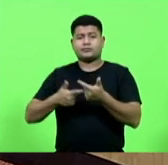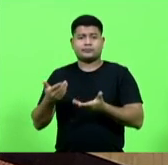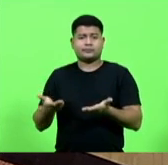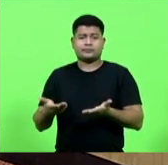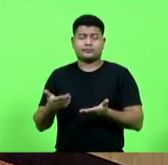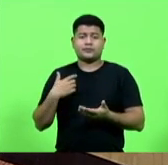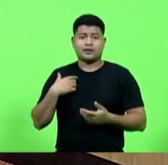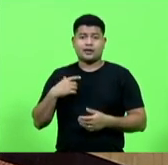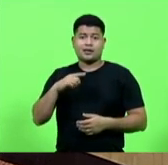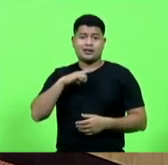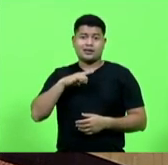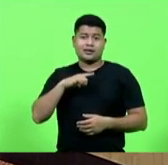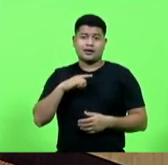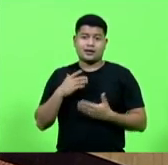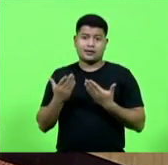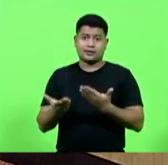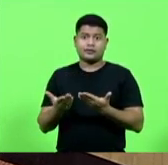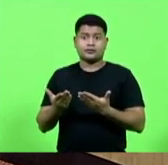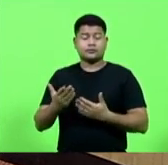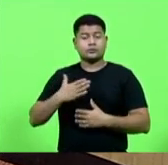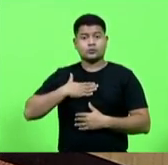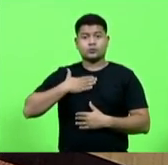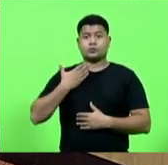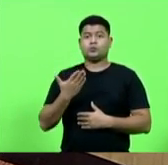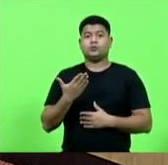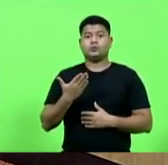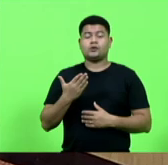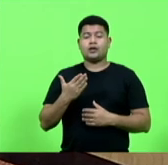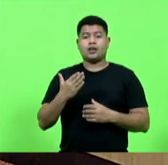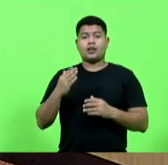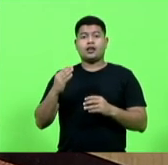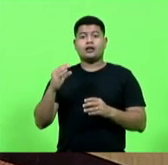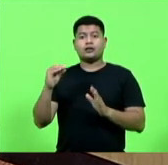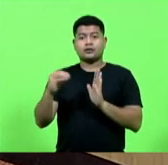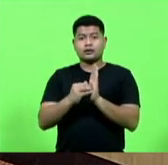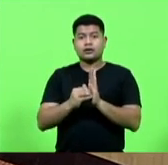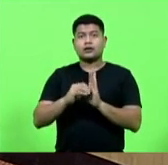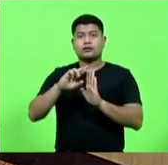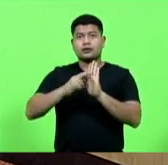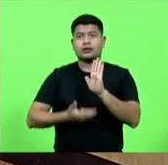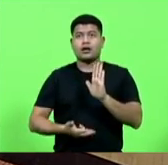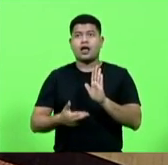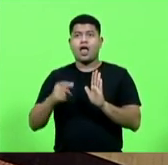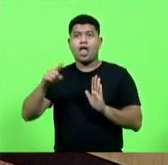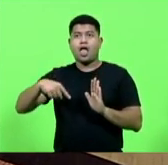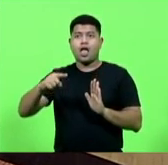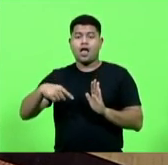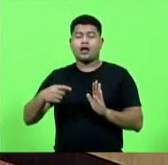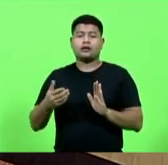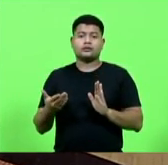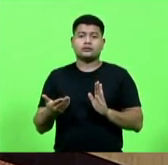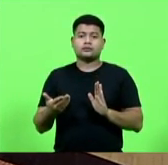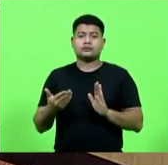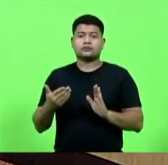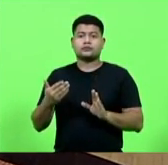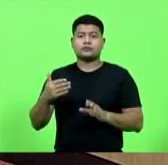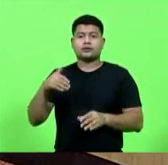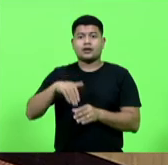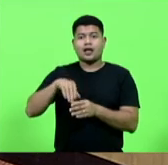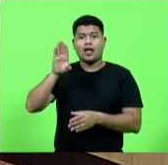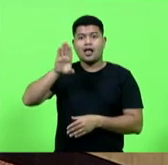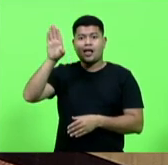chocante dentro desta resolução que se trata da eleição da